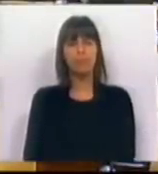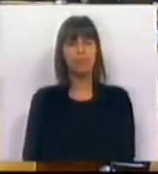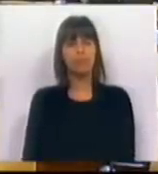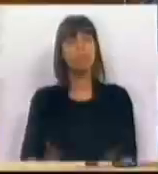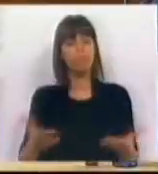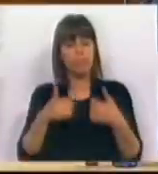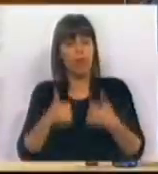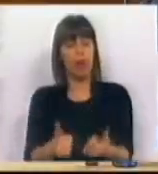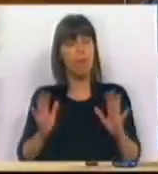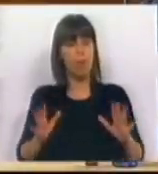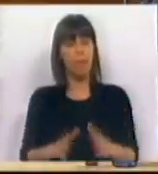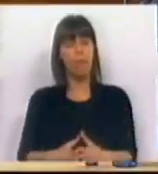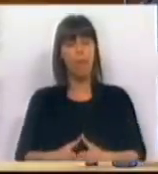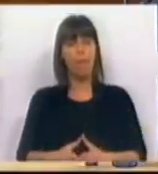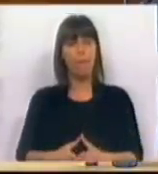É bom...